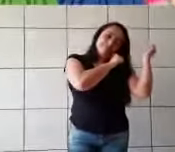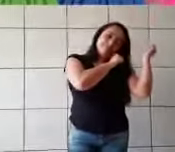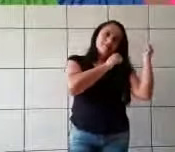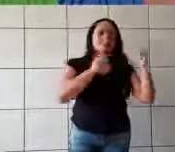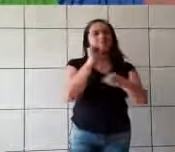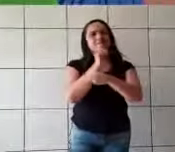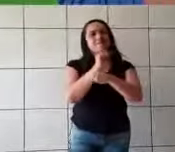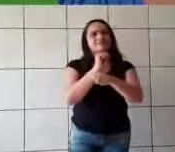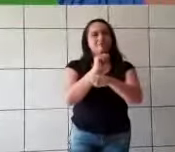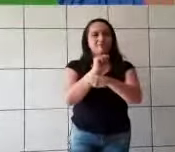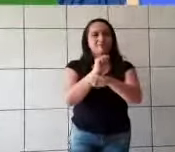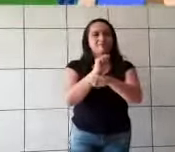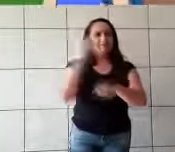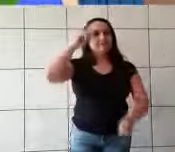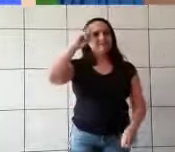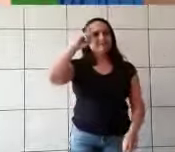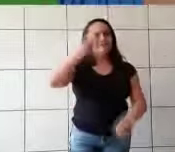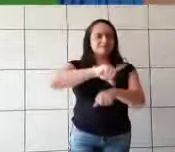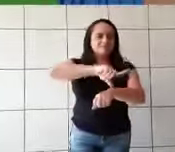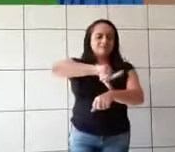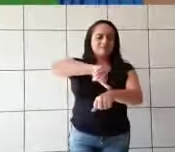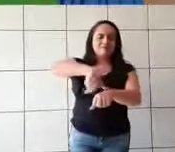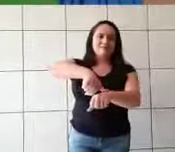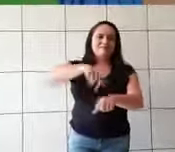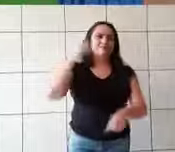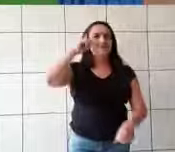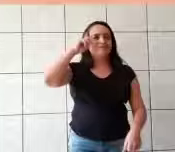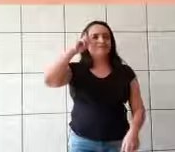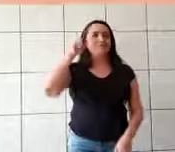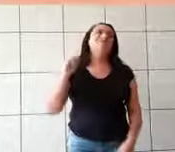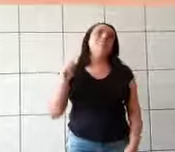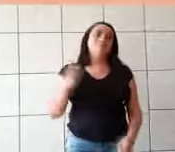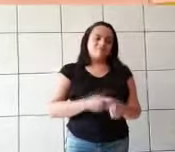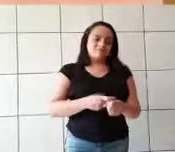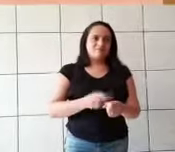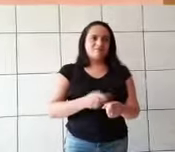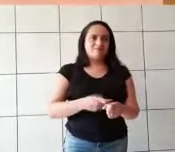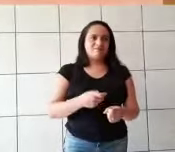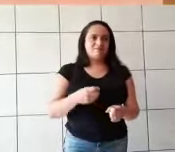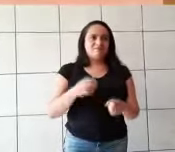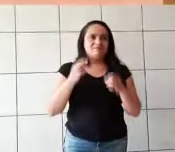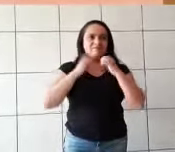Enquanto isso, os dias passavam. Um dia na cidade, um anúncio foi feito pelo reino.